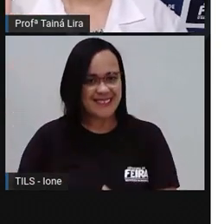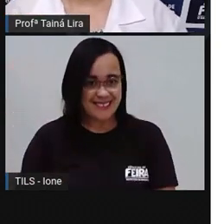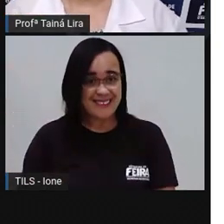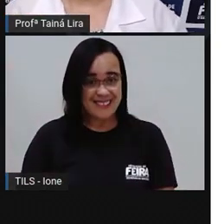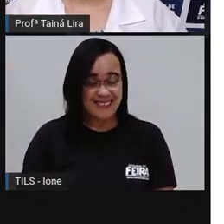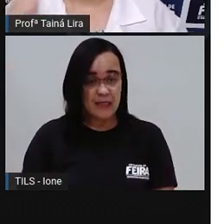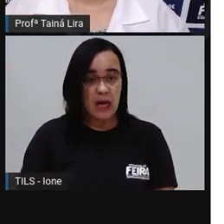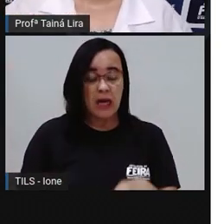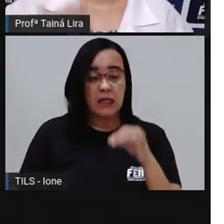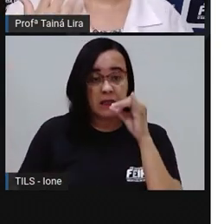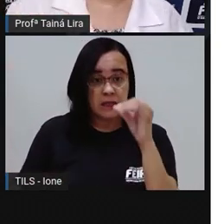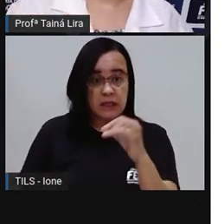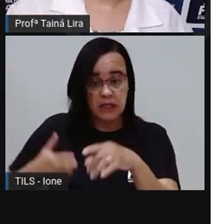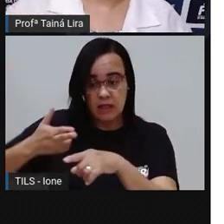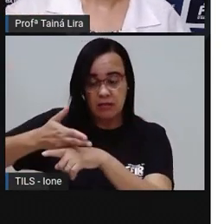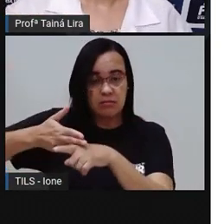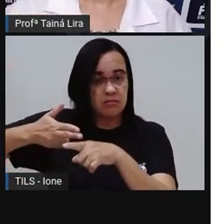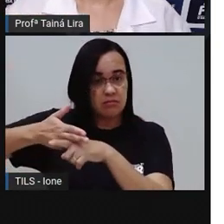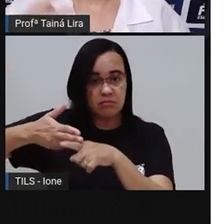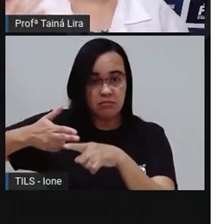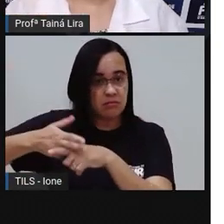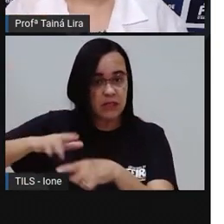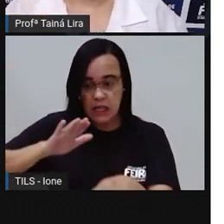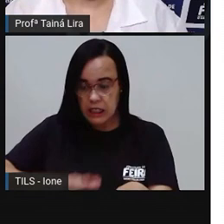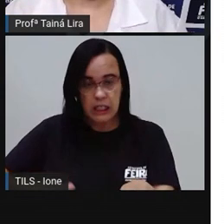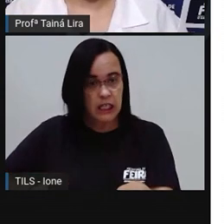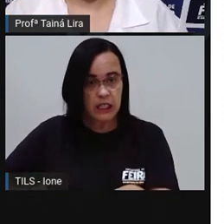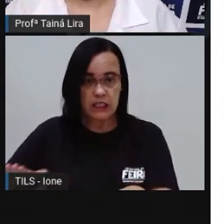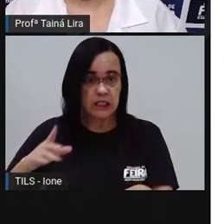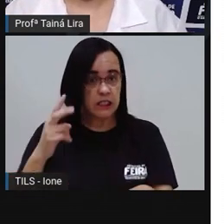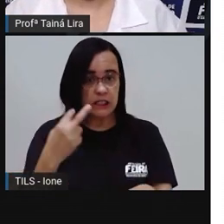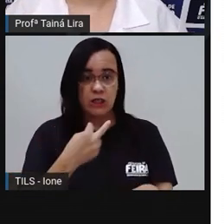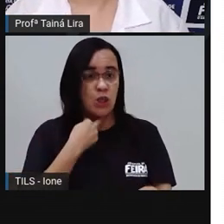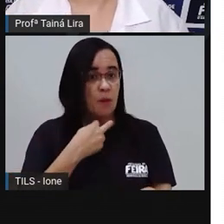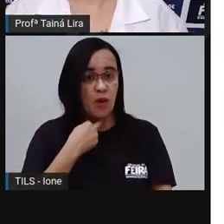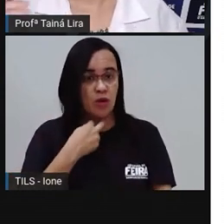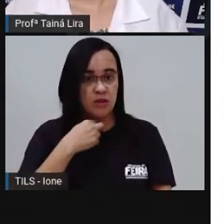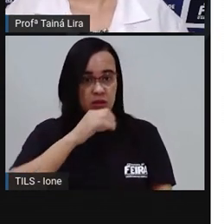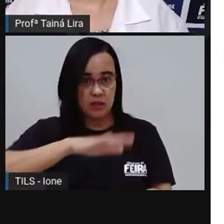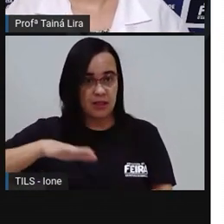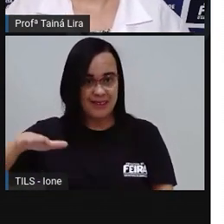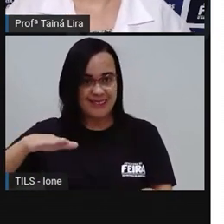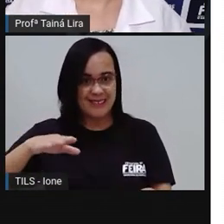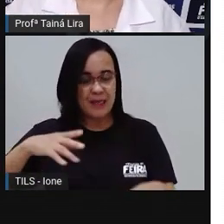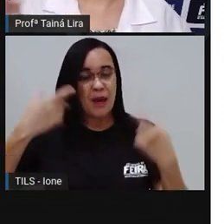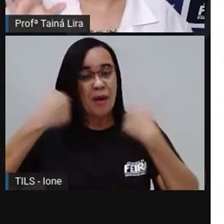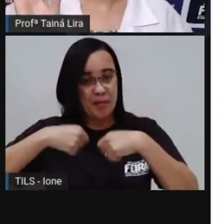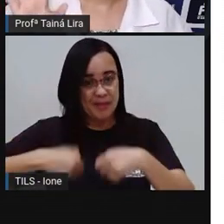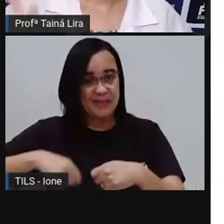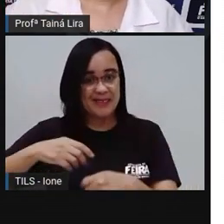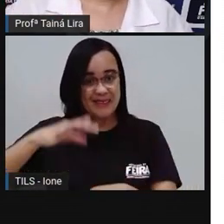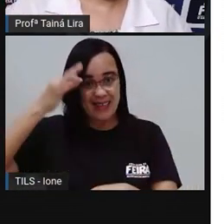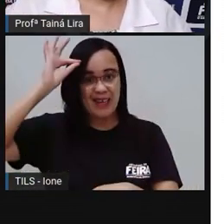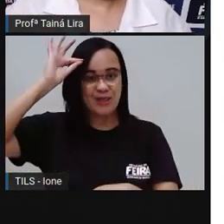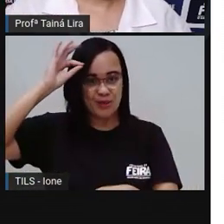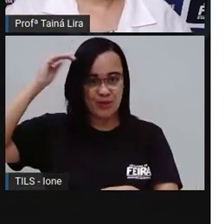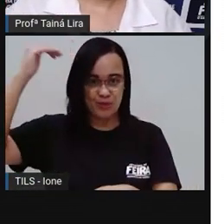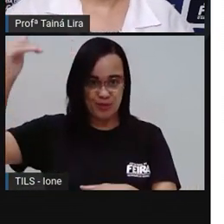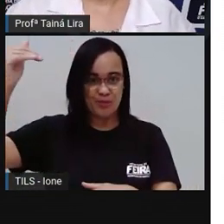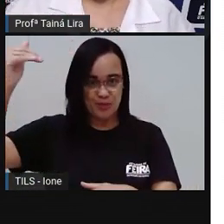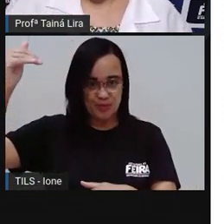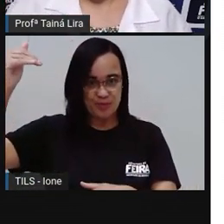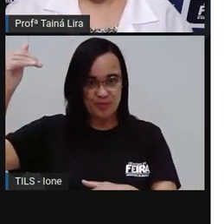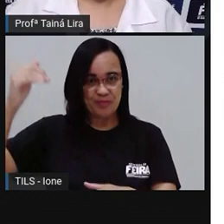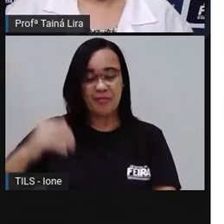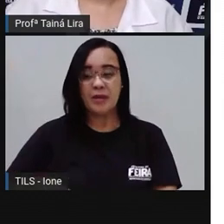lidar com faca Certo? Se for precisar pegar um ingrediente Tá? Então é pra isso que